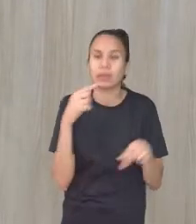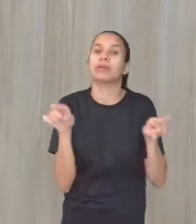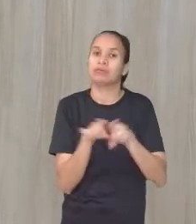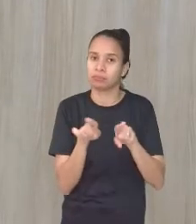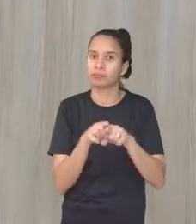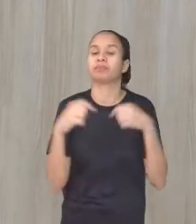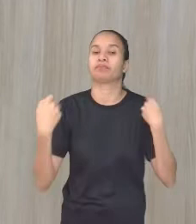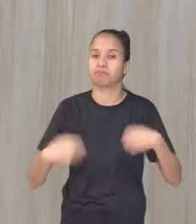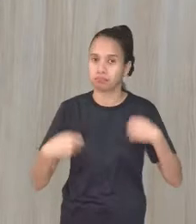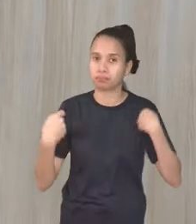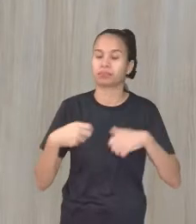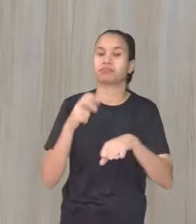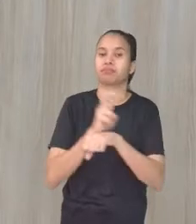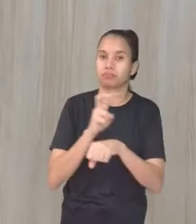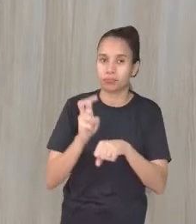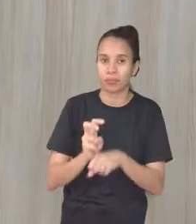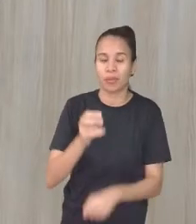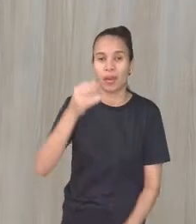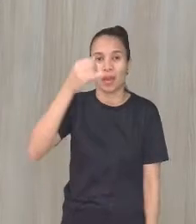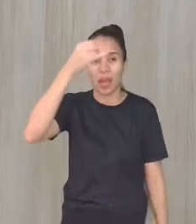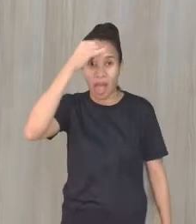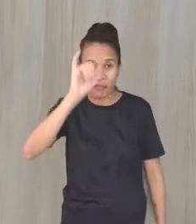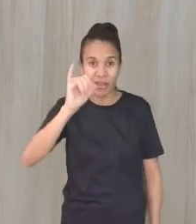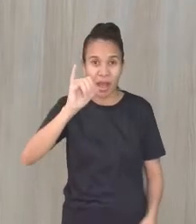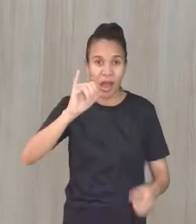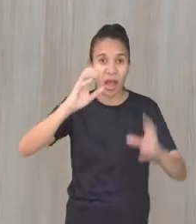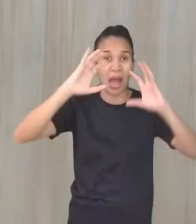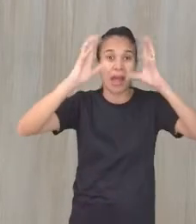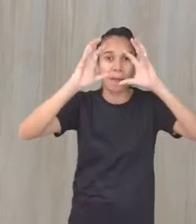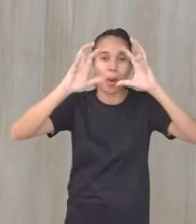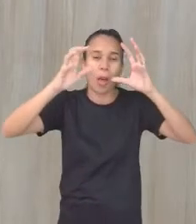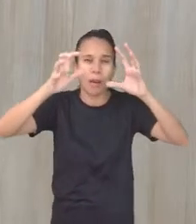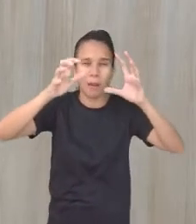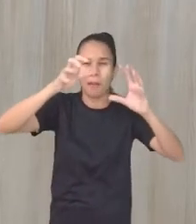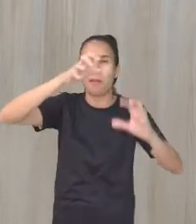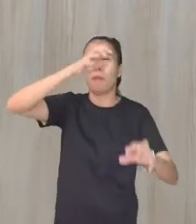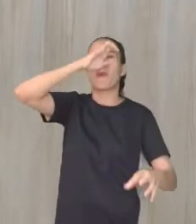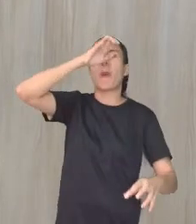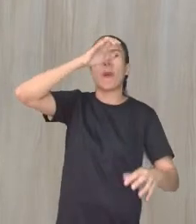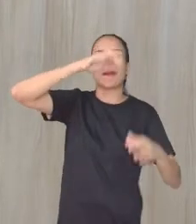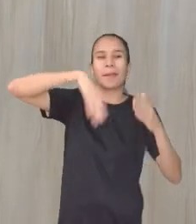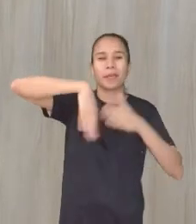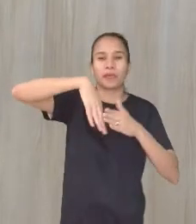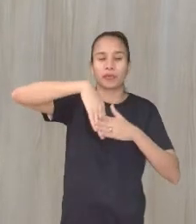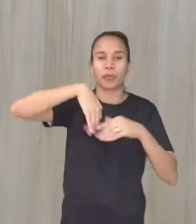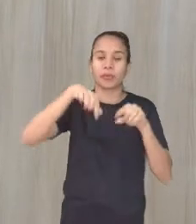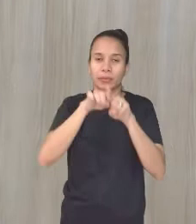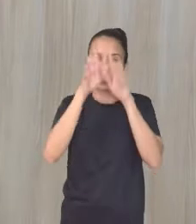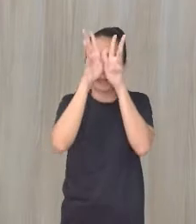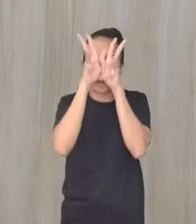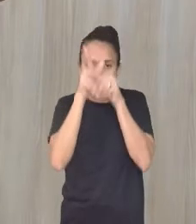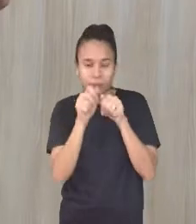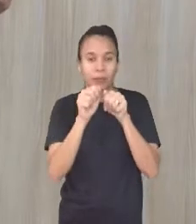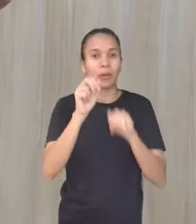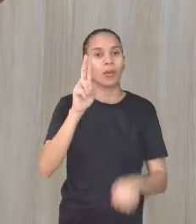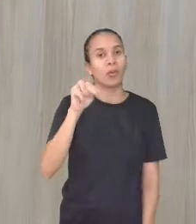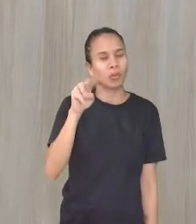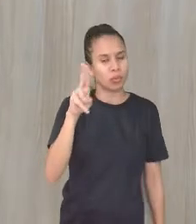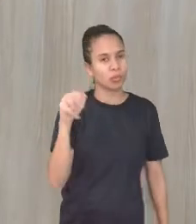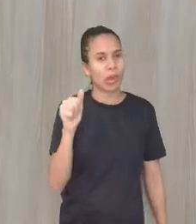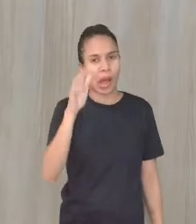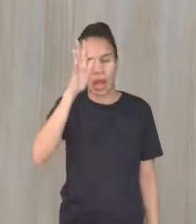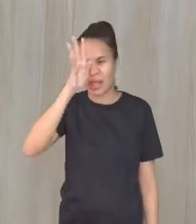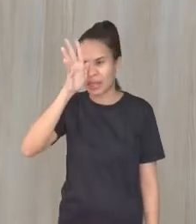cuidados especiais. Evitar bater a bola quando estiverem jogando. E também a questão da limpeza. Jamais fazer a